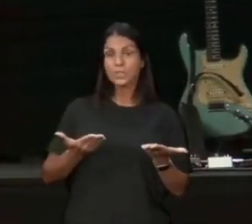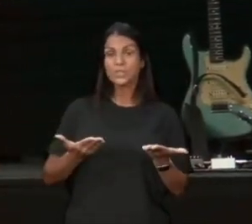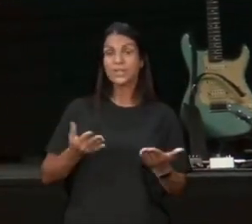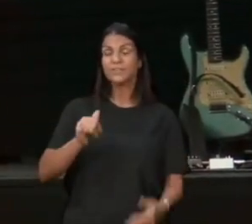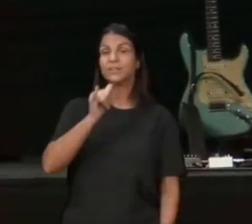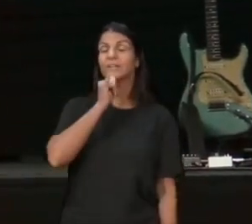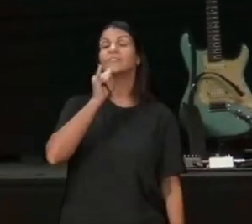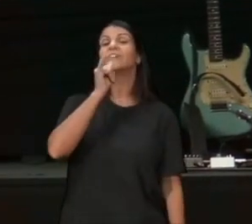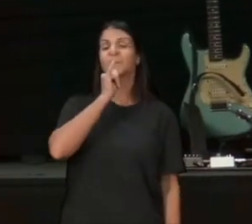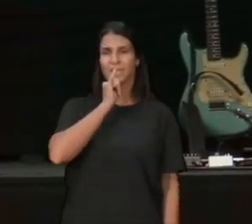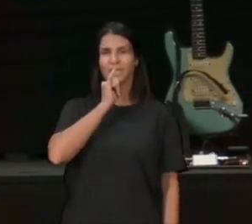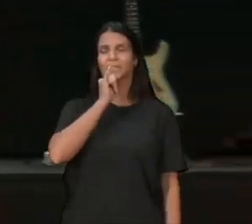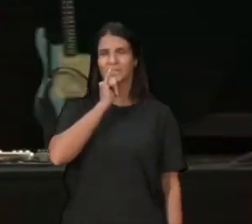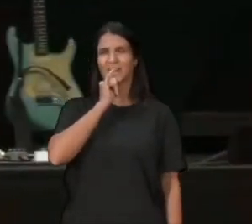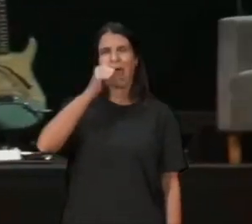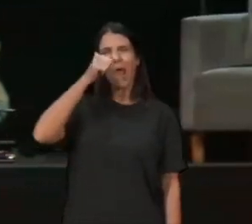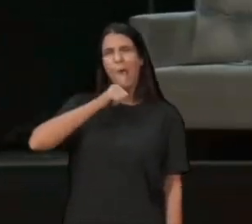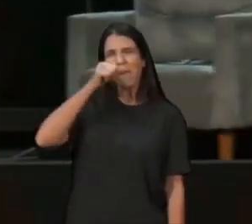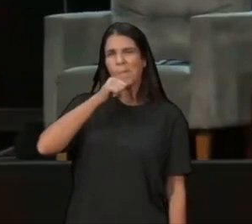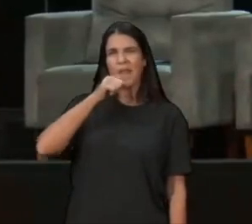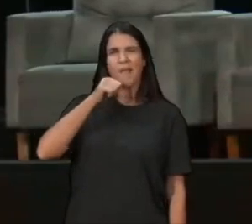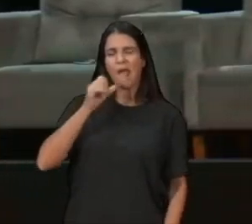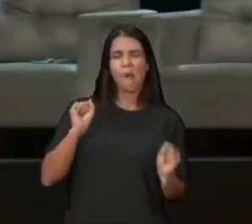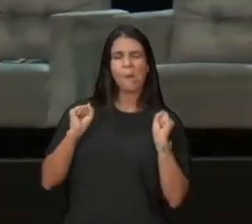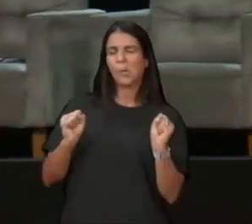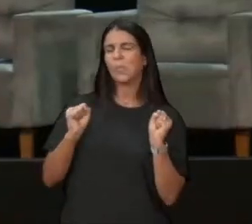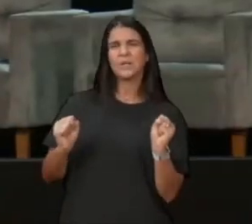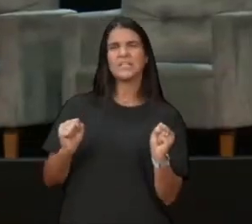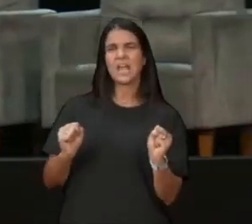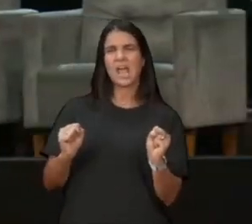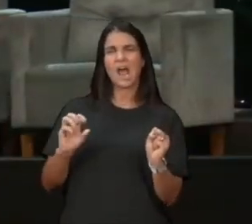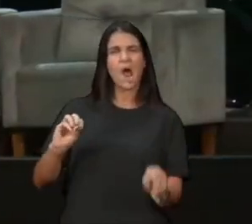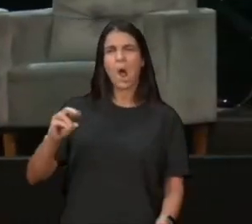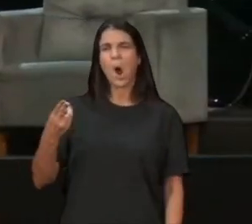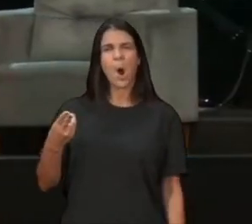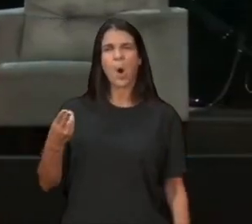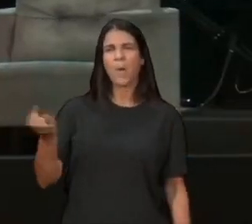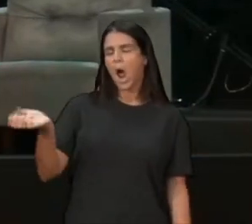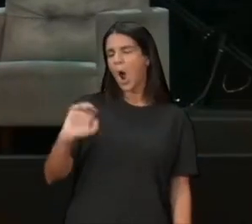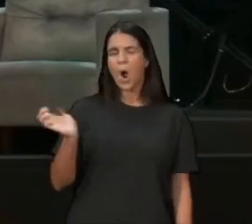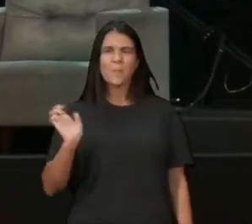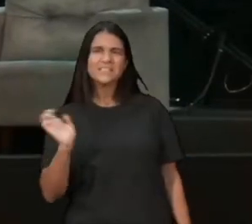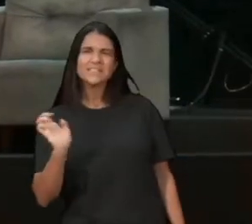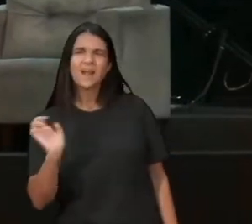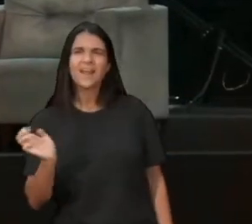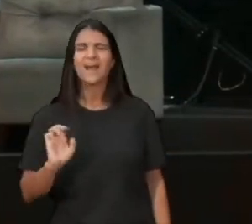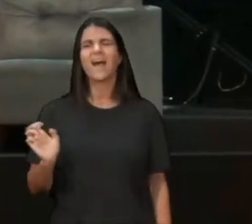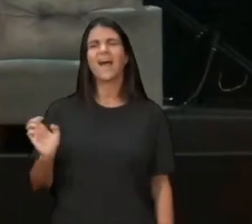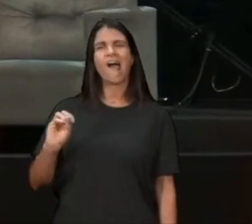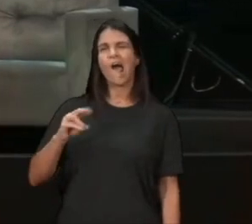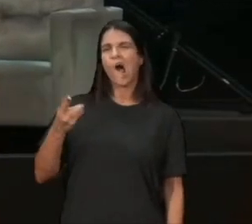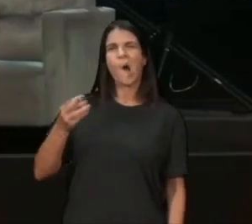quando fala hoje de racismo, quando fala hoje de, é, homossexualidade, quando fala hoje sobre, é,